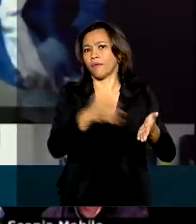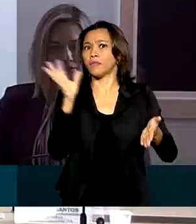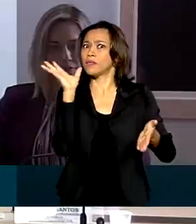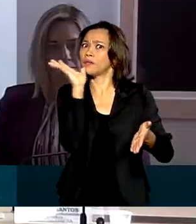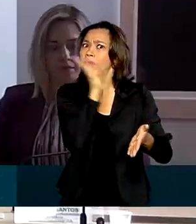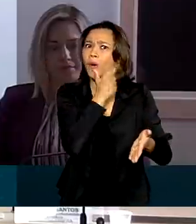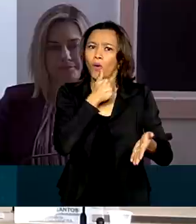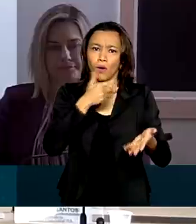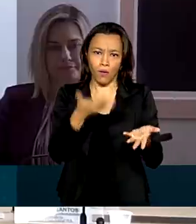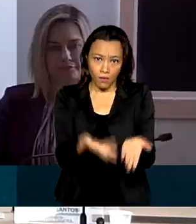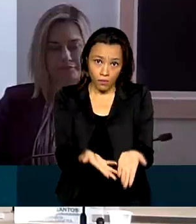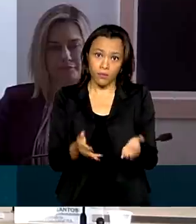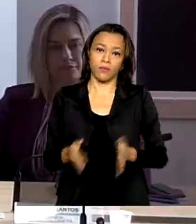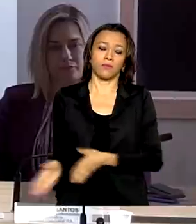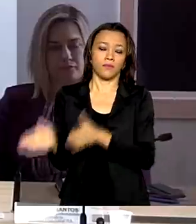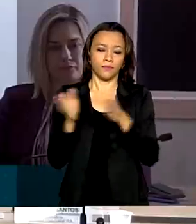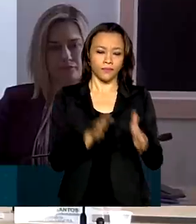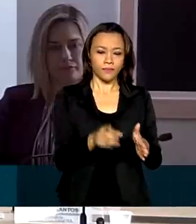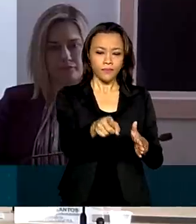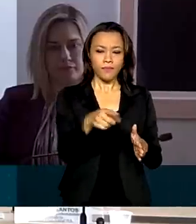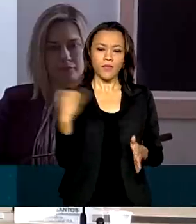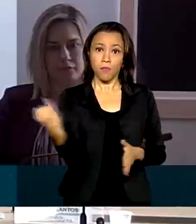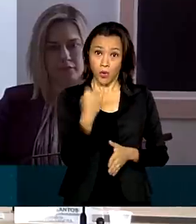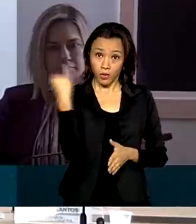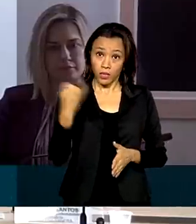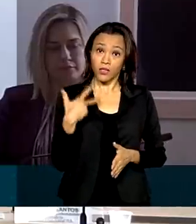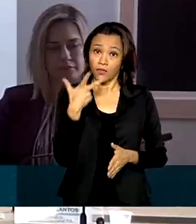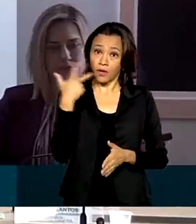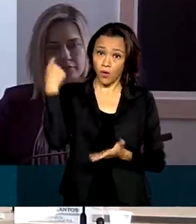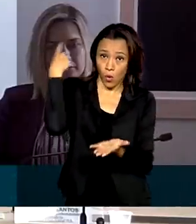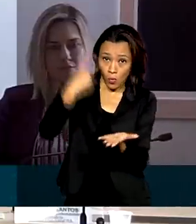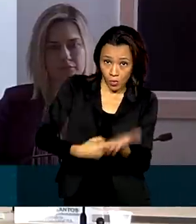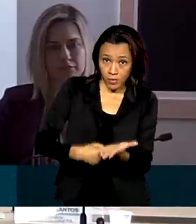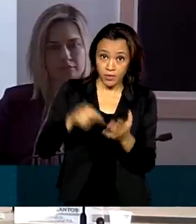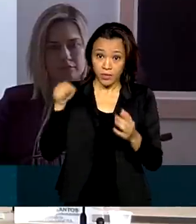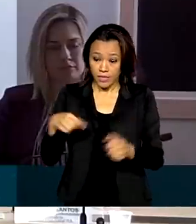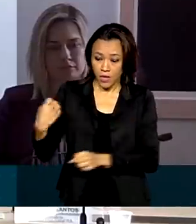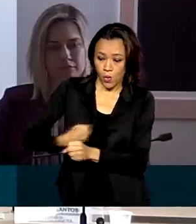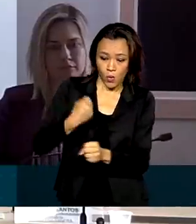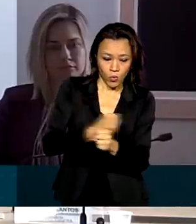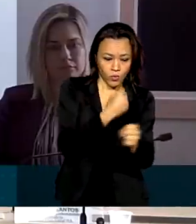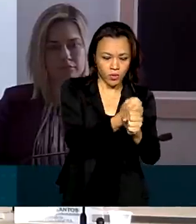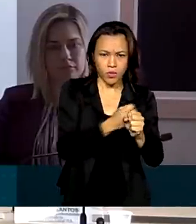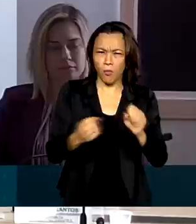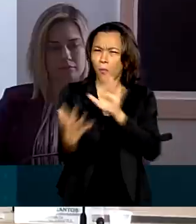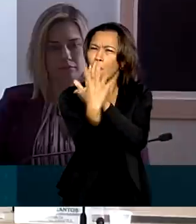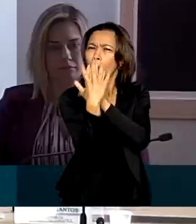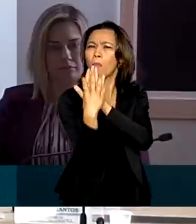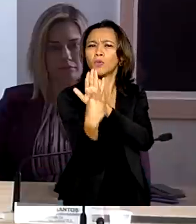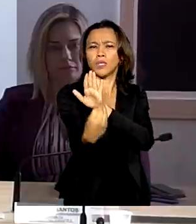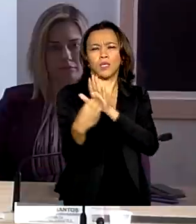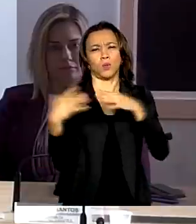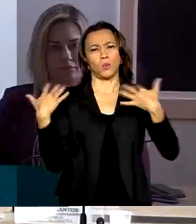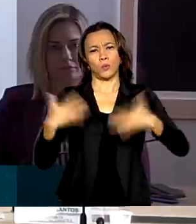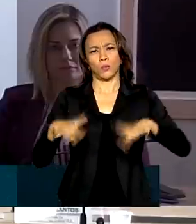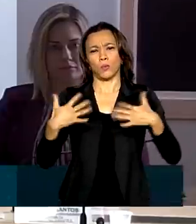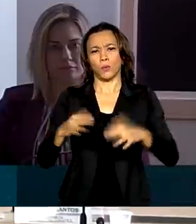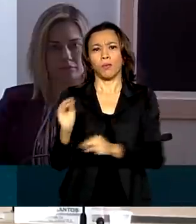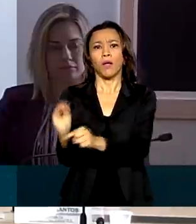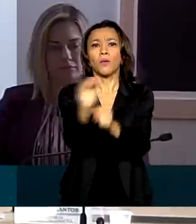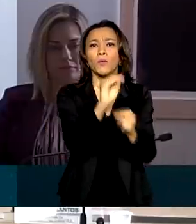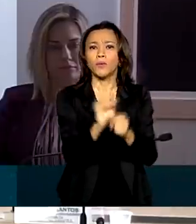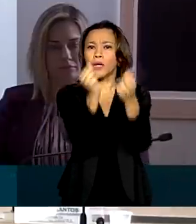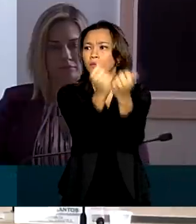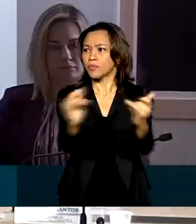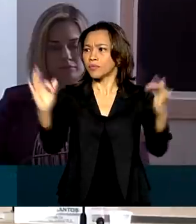demorado. É importante reafirmar o nosso compromisso de fazer da 319 uma obra modelo no que diz respeito à preservação do meio